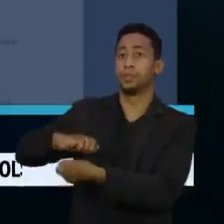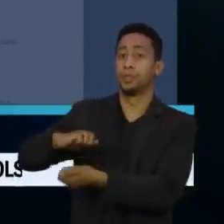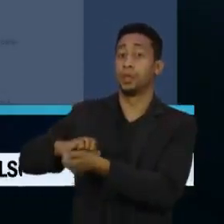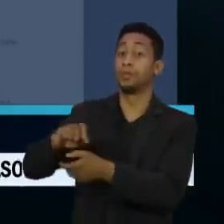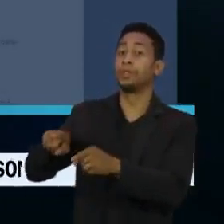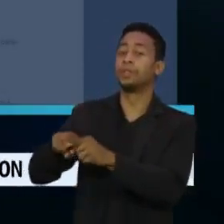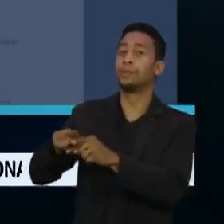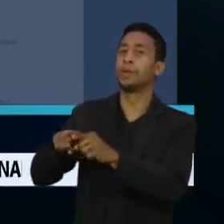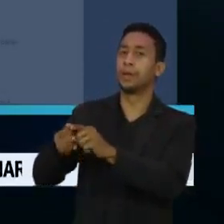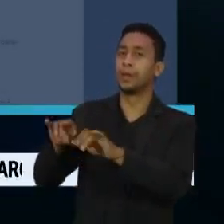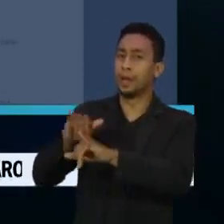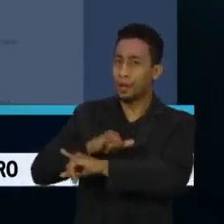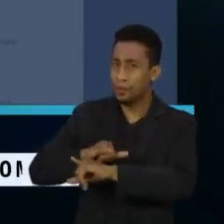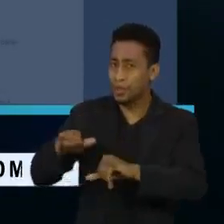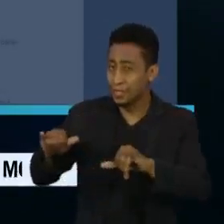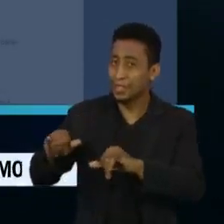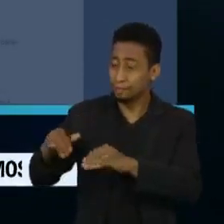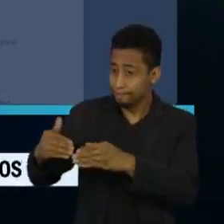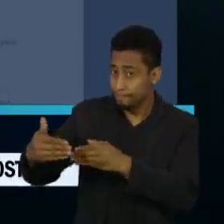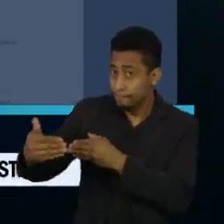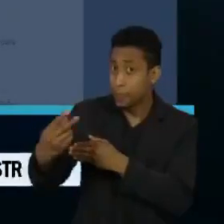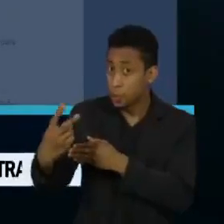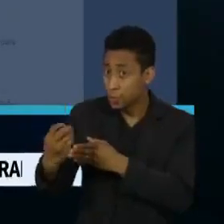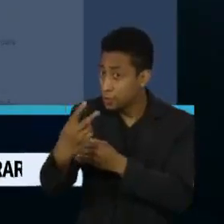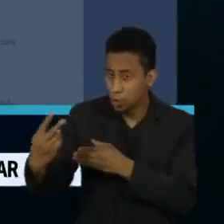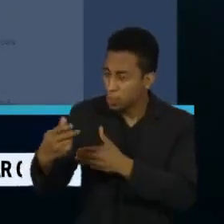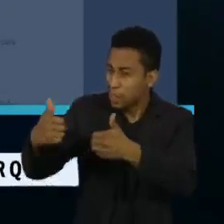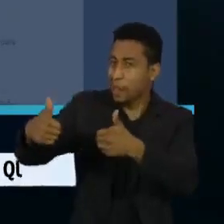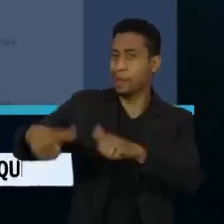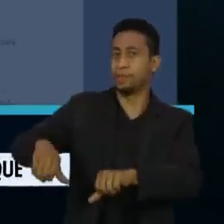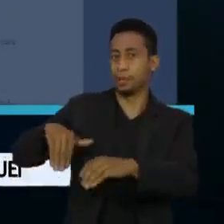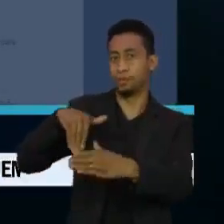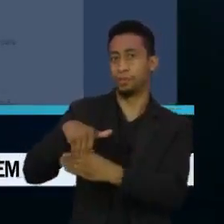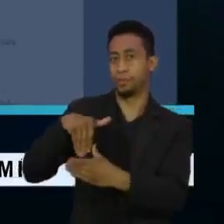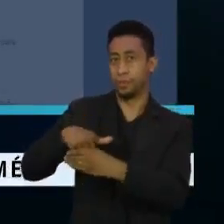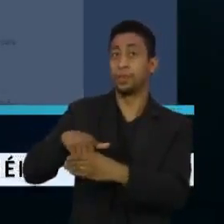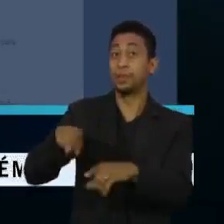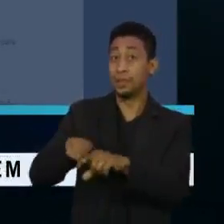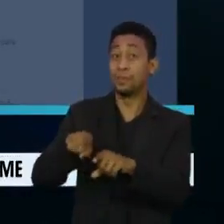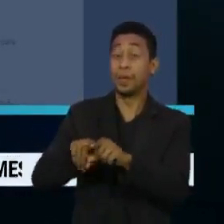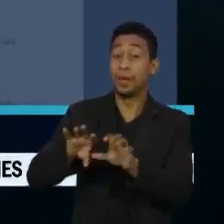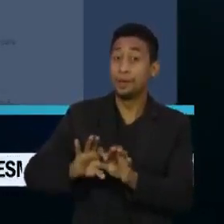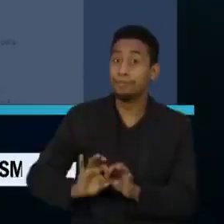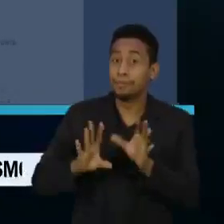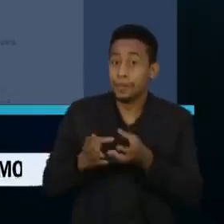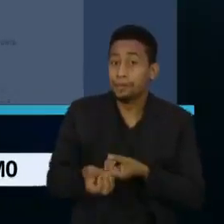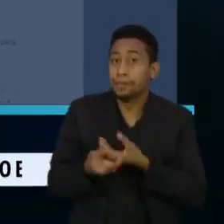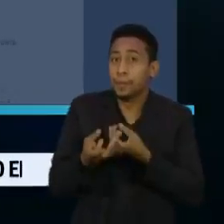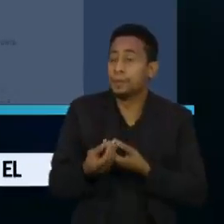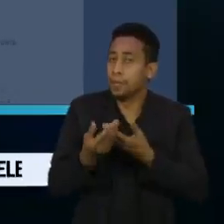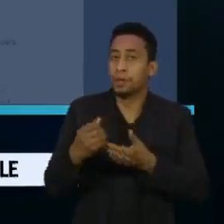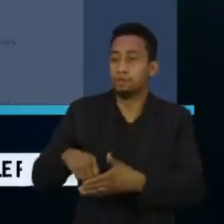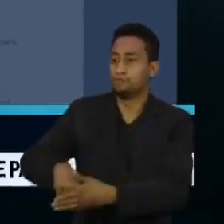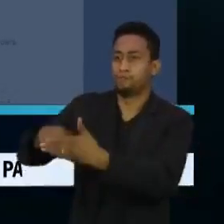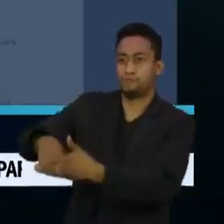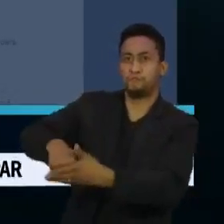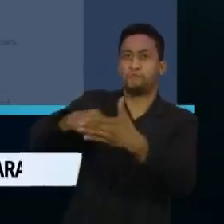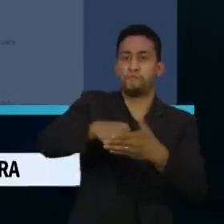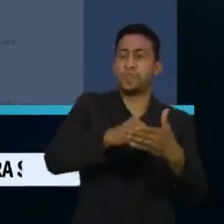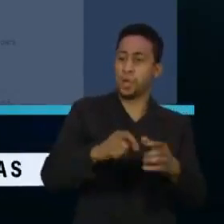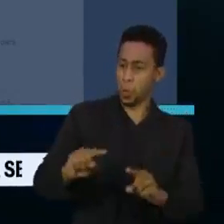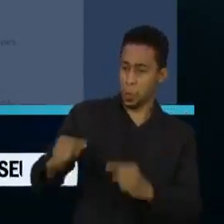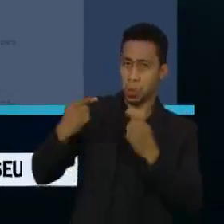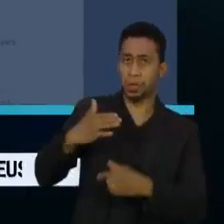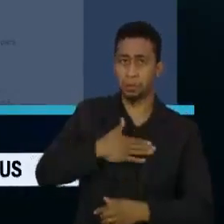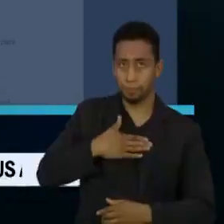ameaçado cancelar as eleições em 2022, ao mesmo tempo em que viola a liberdade de expressão de quem o critica. A